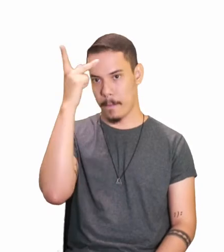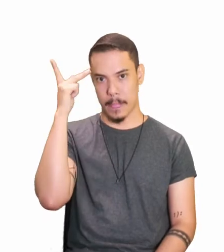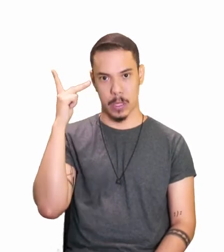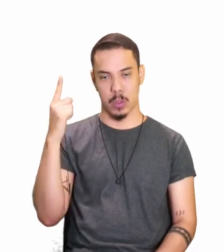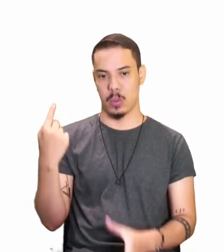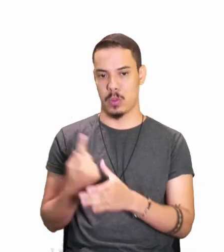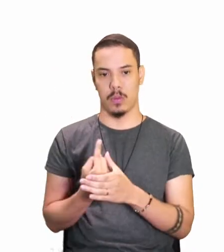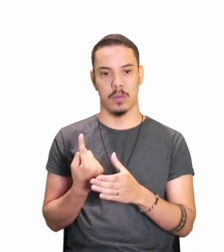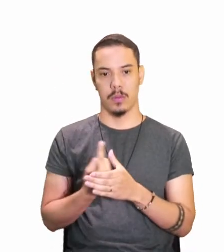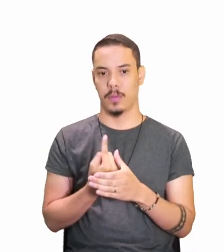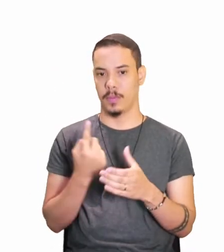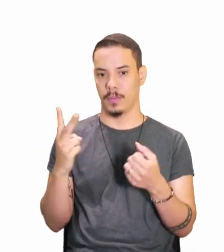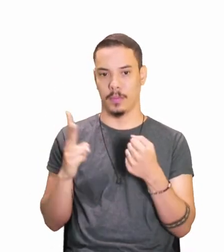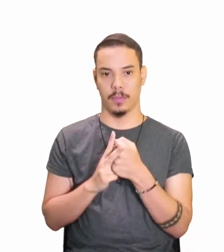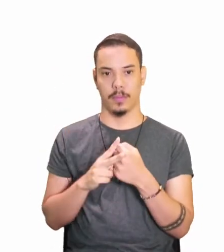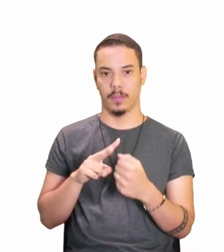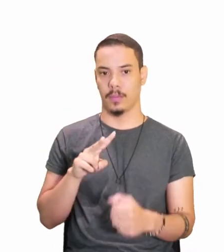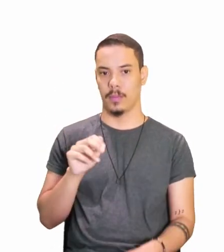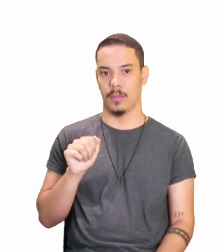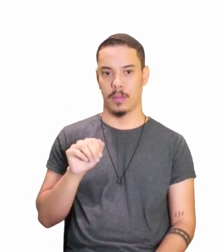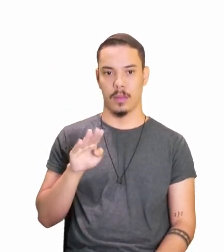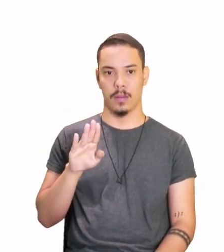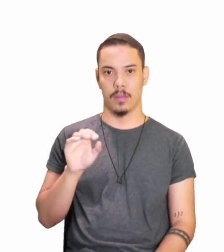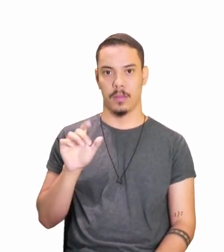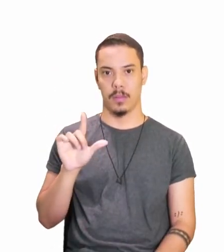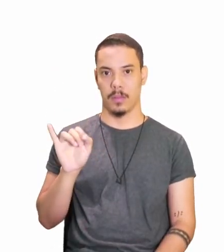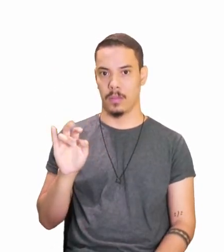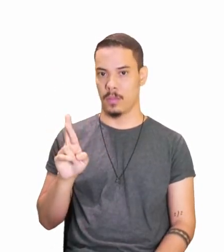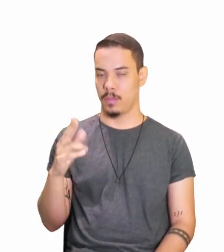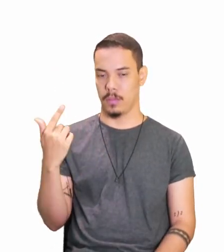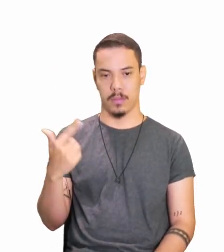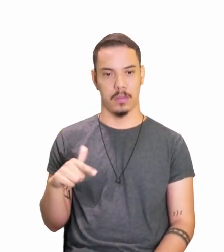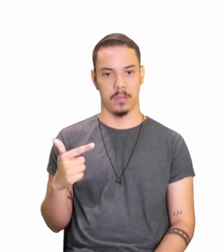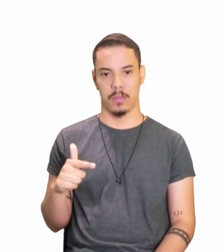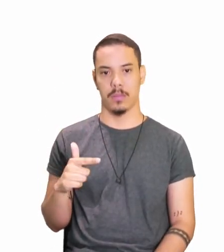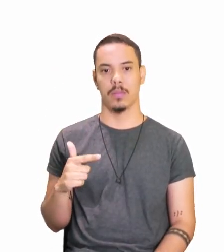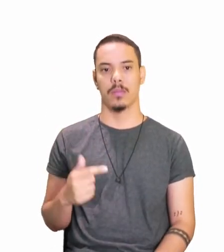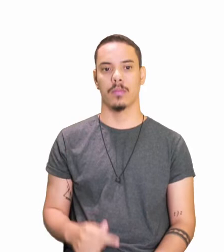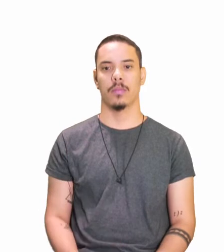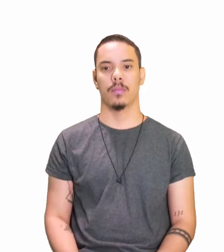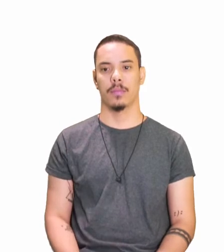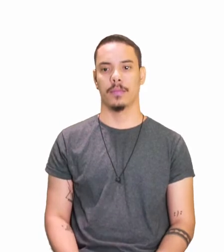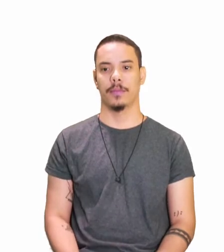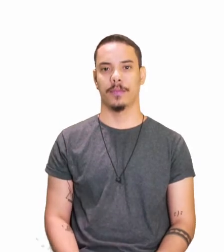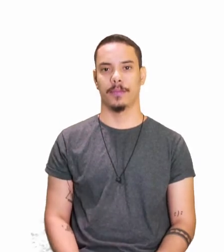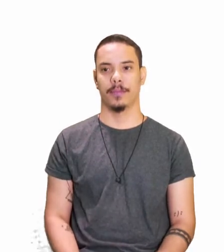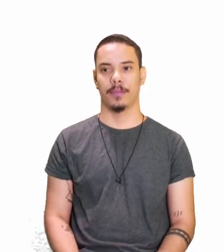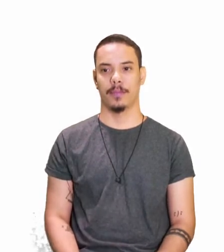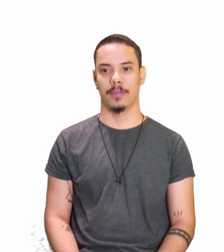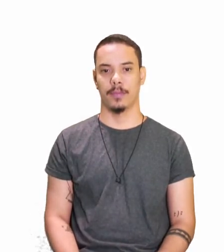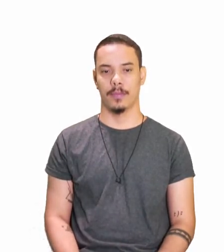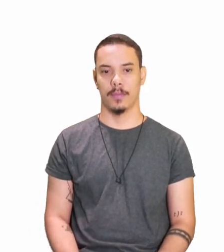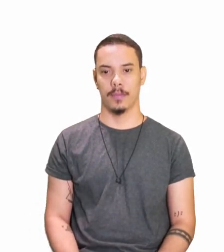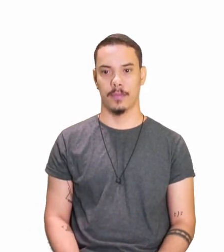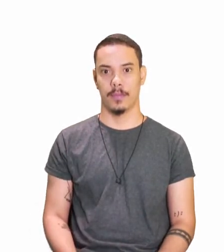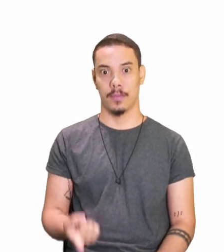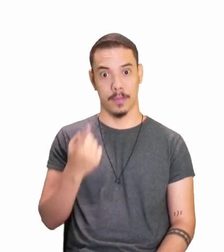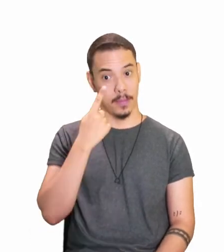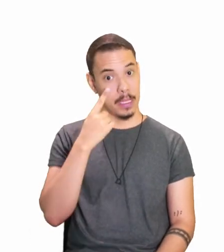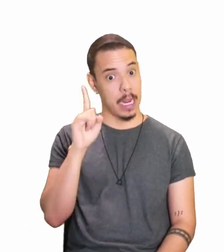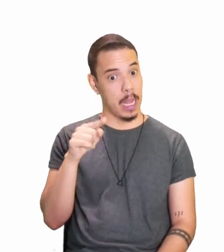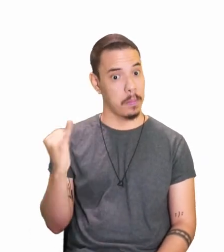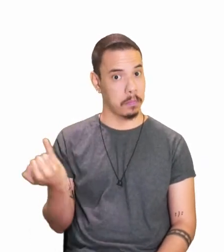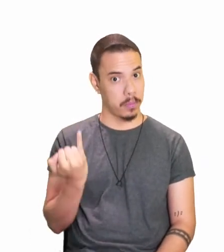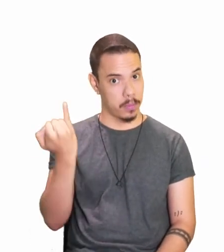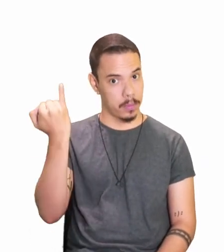na, com esse verbo abolir, por que? Esse abolir é defectivo, tá bom? Tome nota, isso é